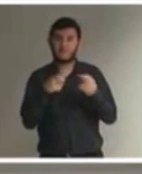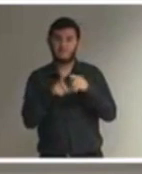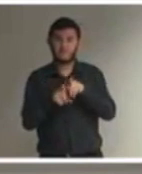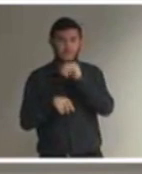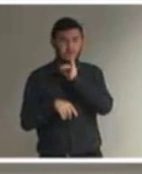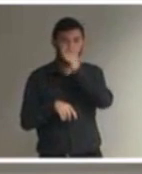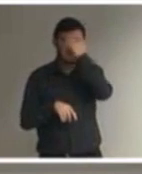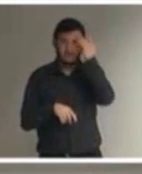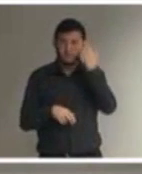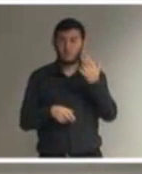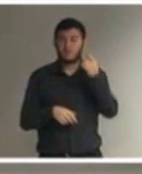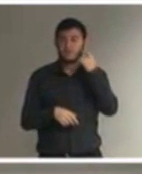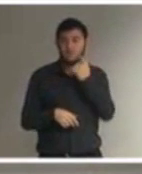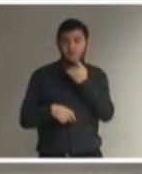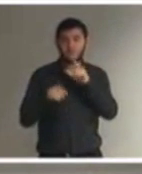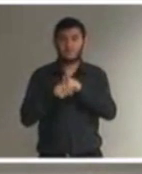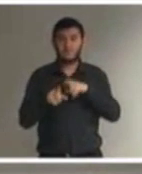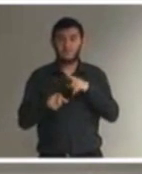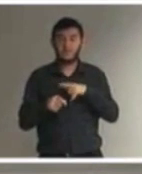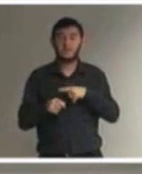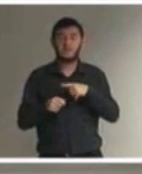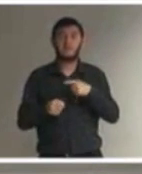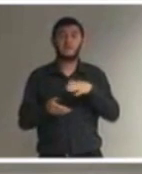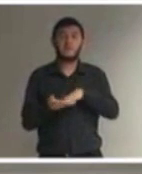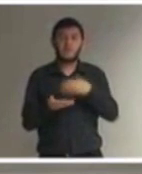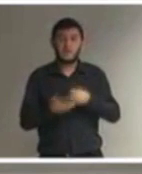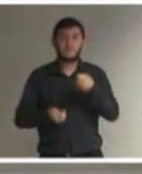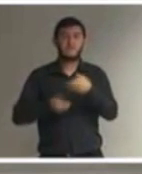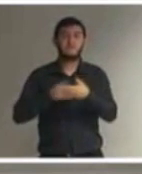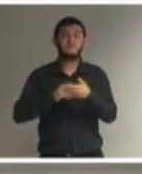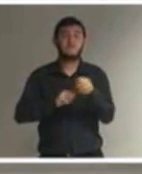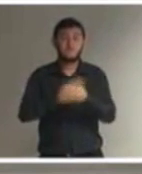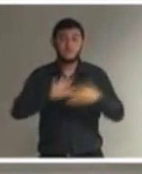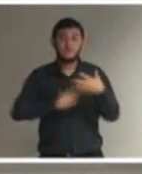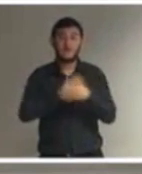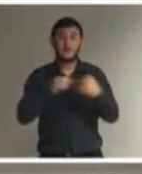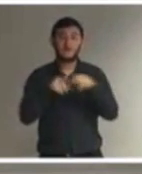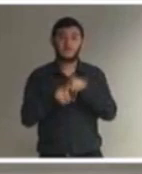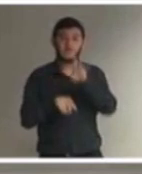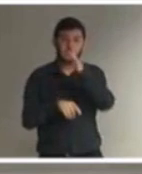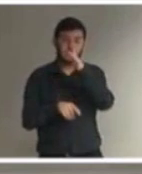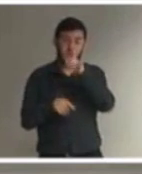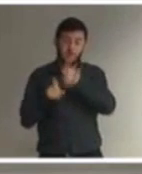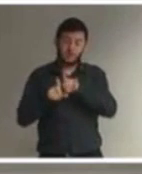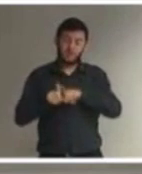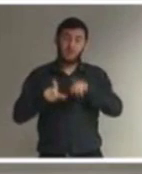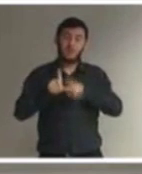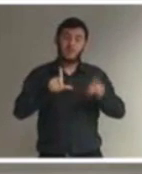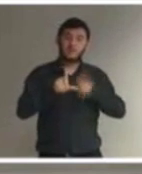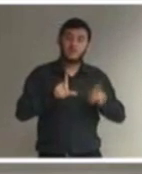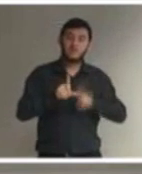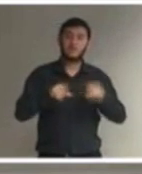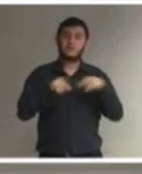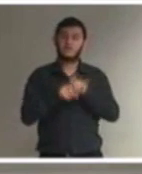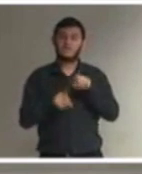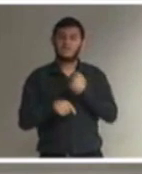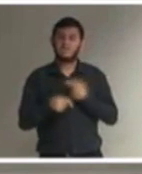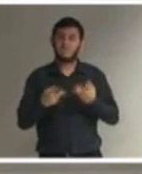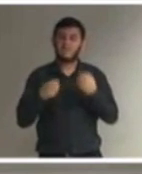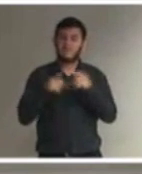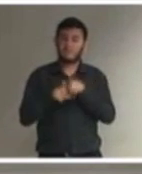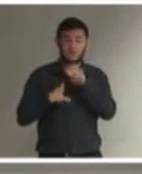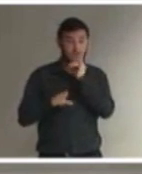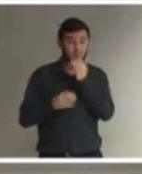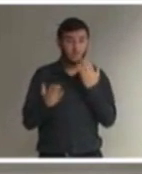de língua de sinais, daqui a pouco legendas, e essas pessoas teriam direito a